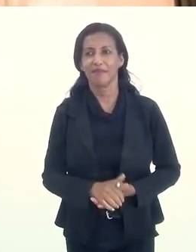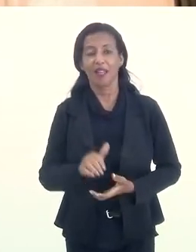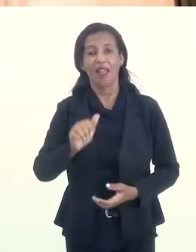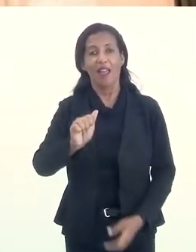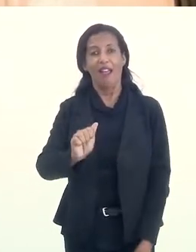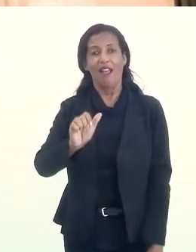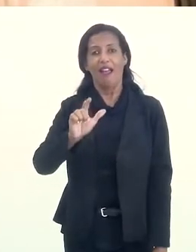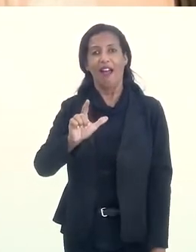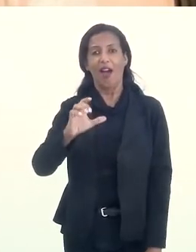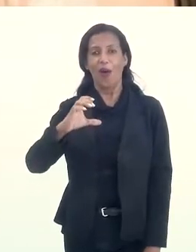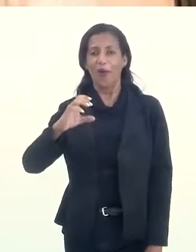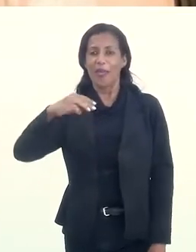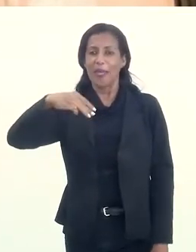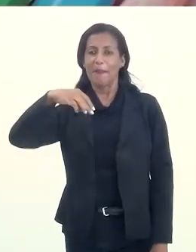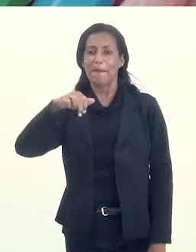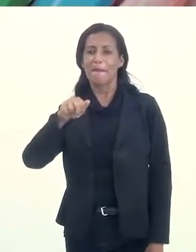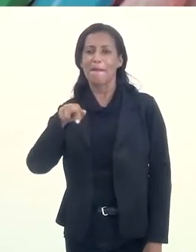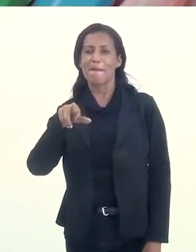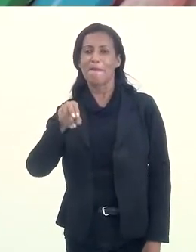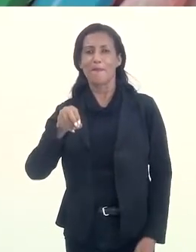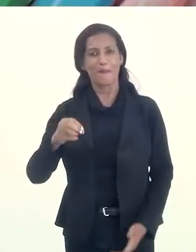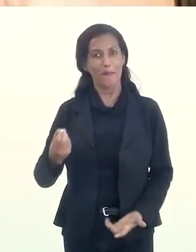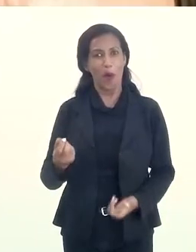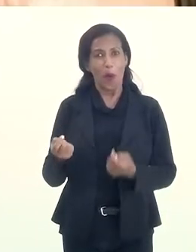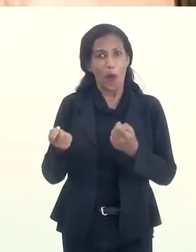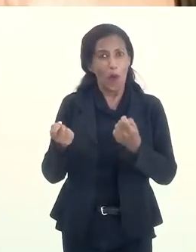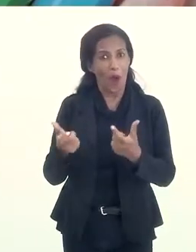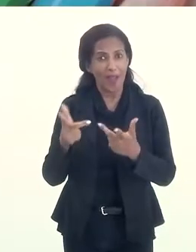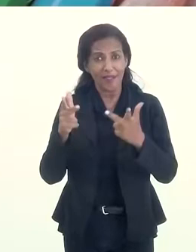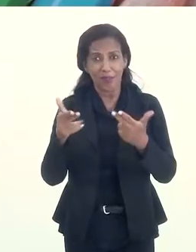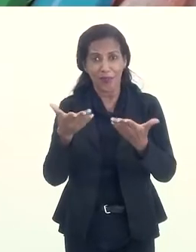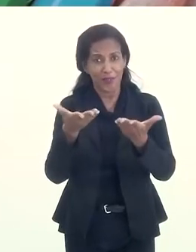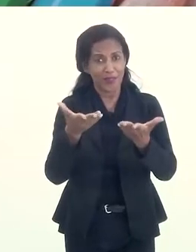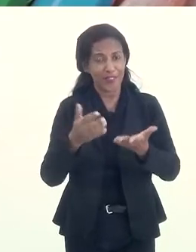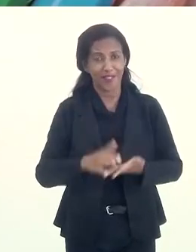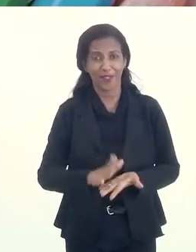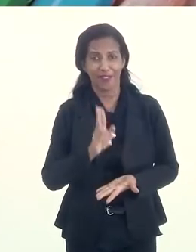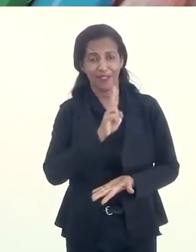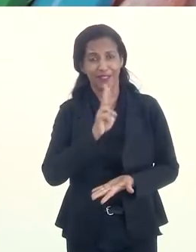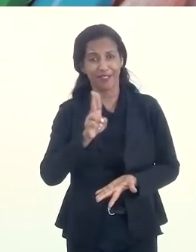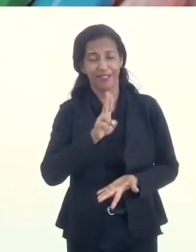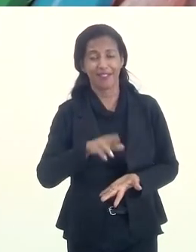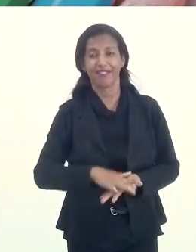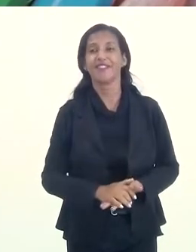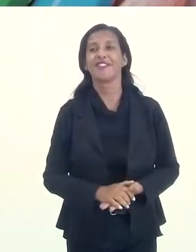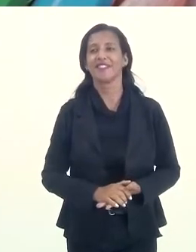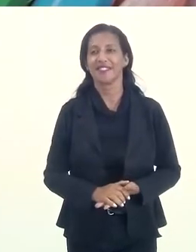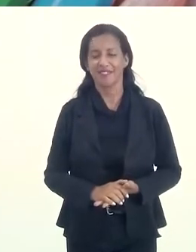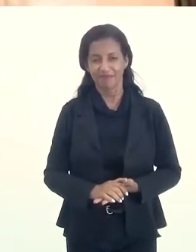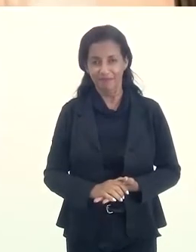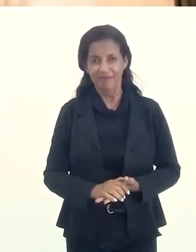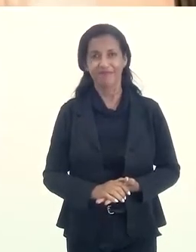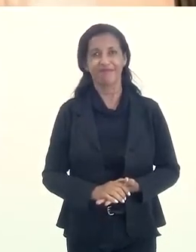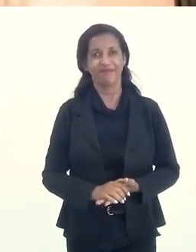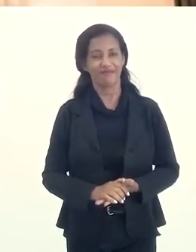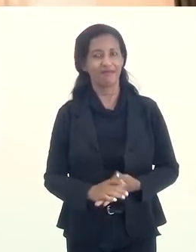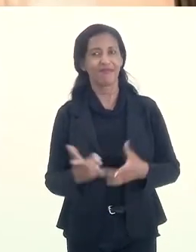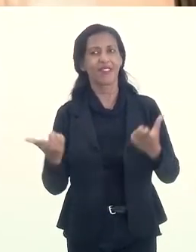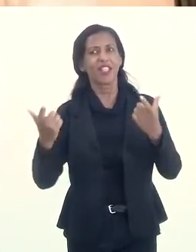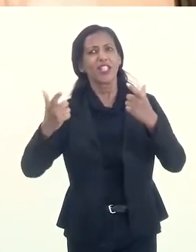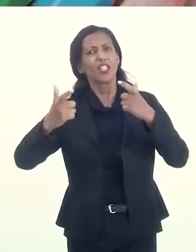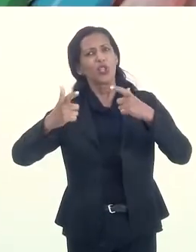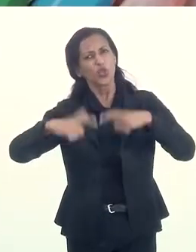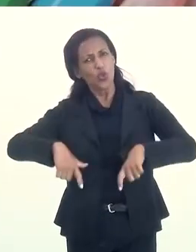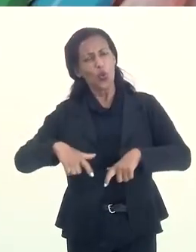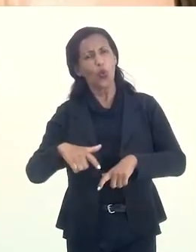dele. Alquimano. Nossa, nossa. Quase, quase o mesmo nome. Quase o mesmo nome. E